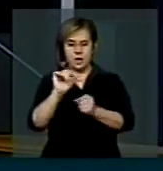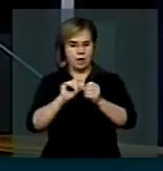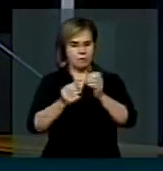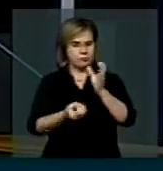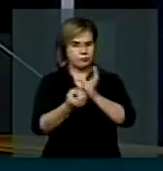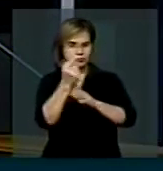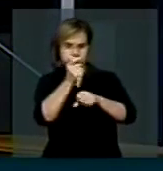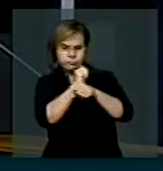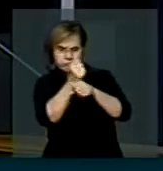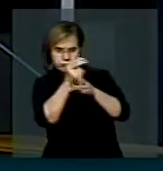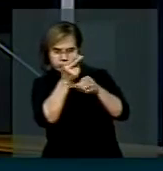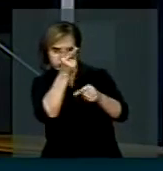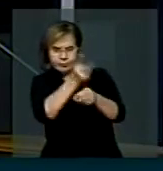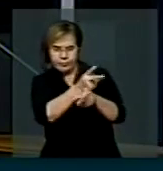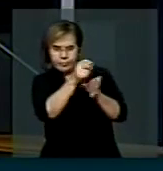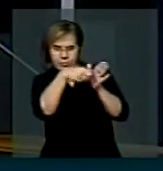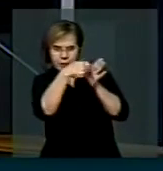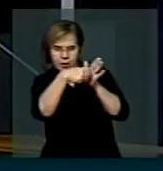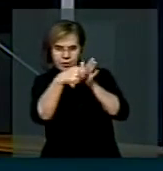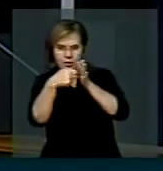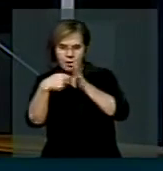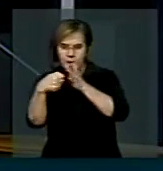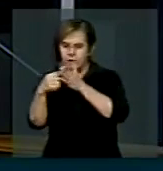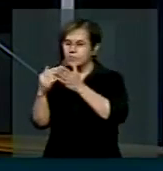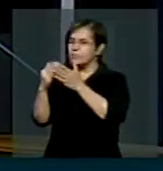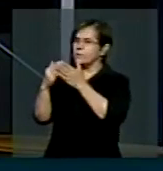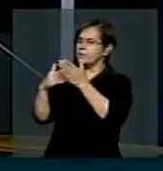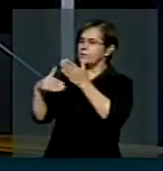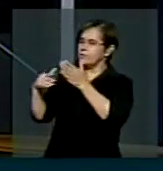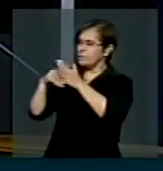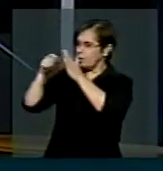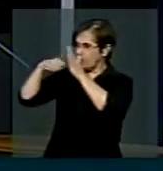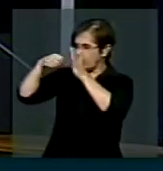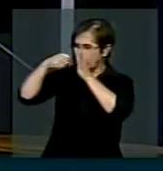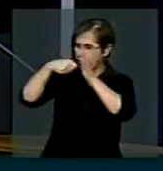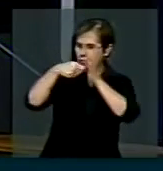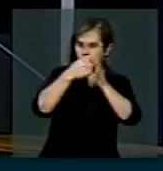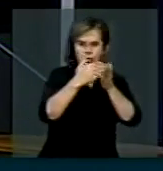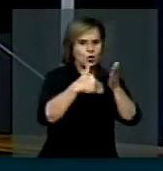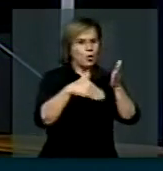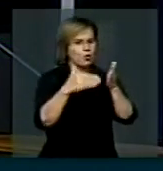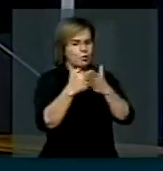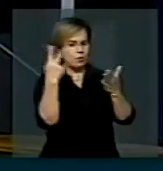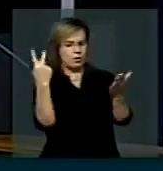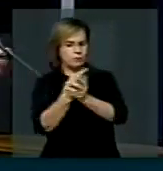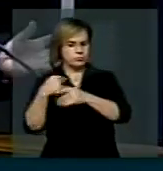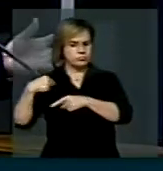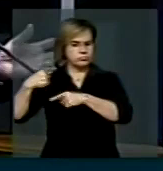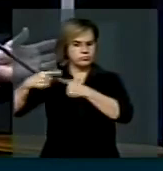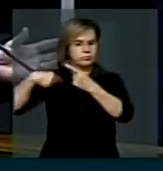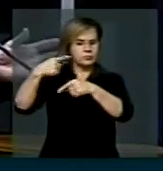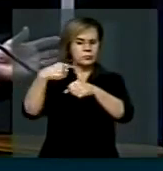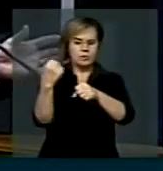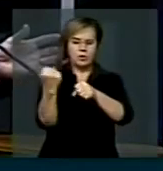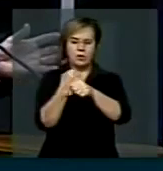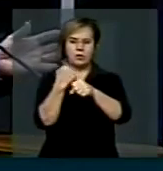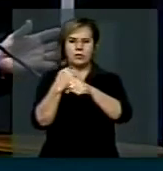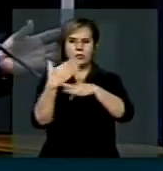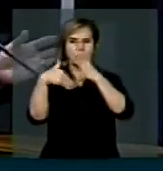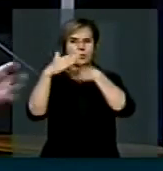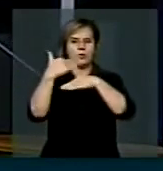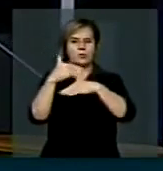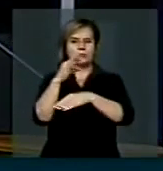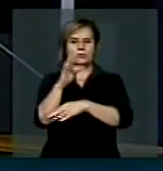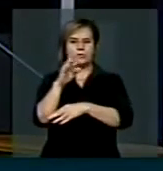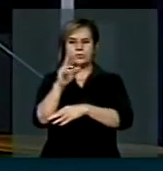que filmou todos os fatos relacionados à construção do Linhão de Tucuruí,